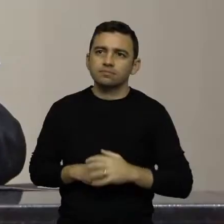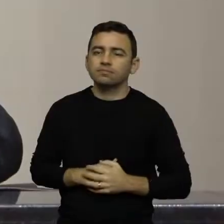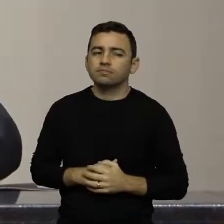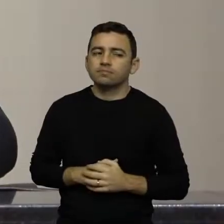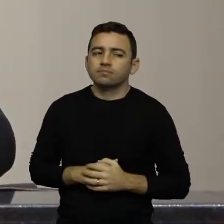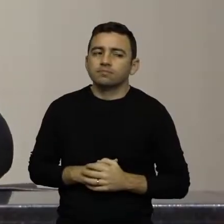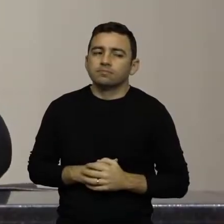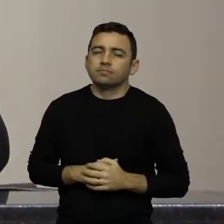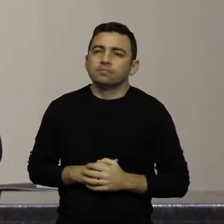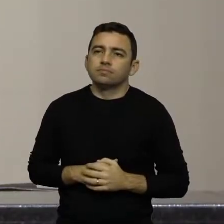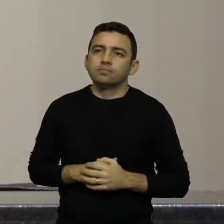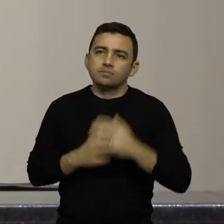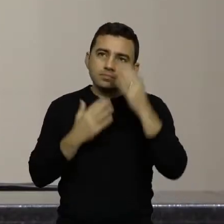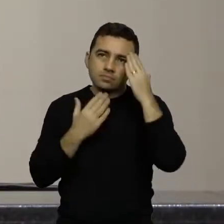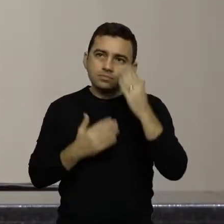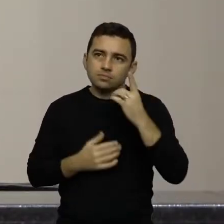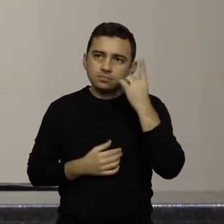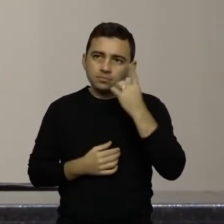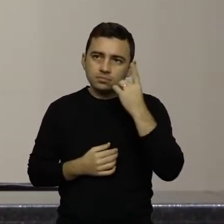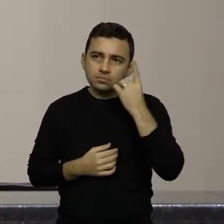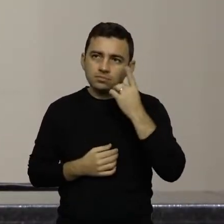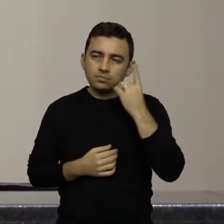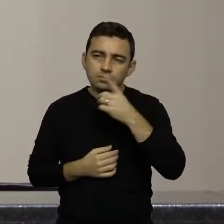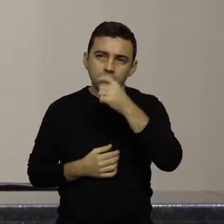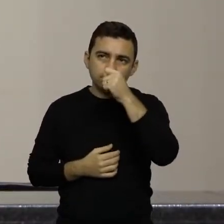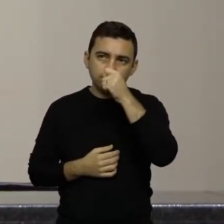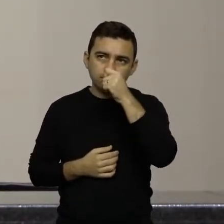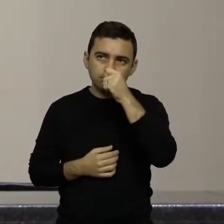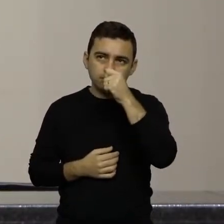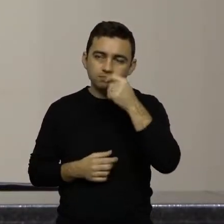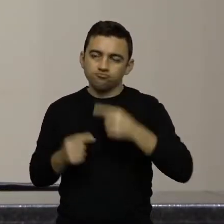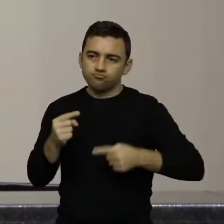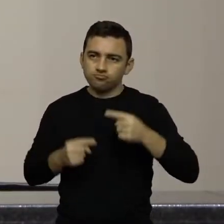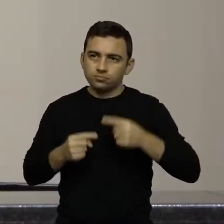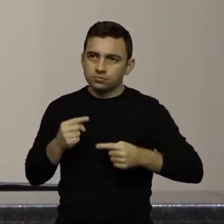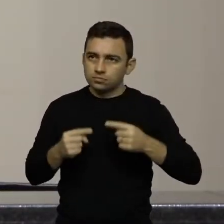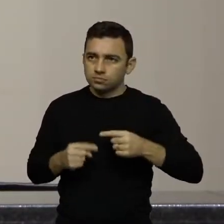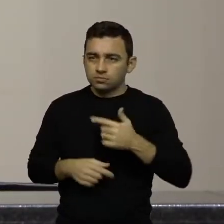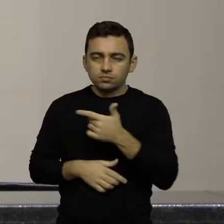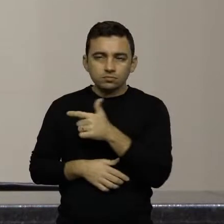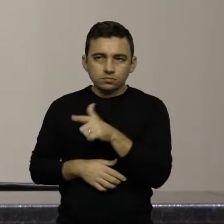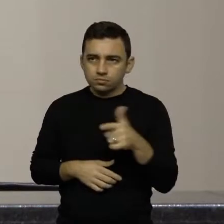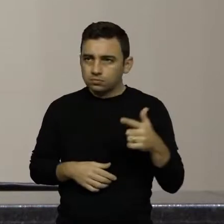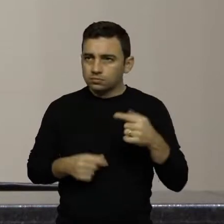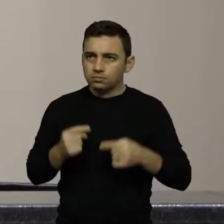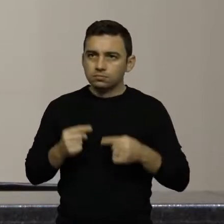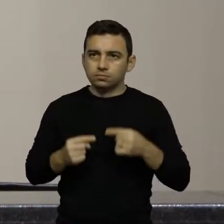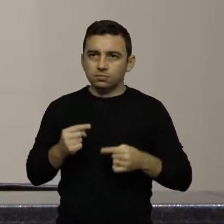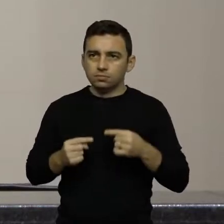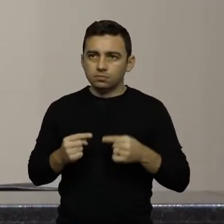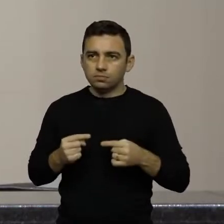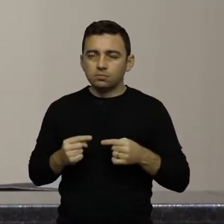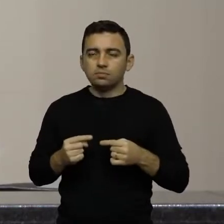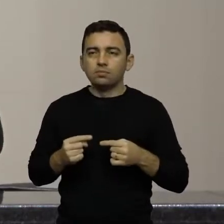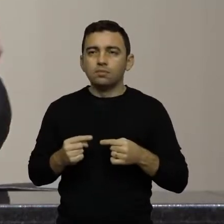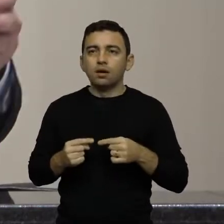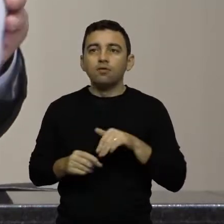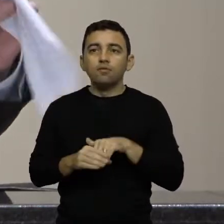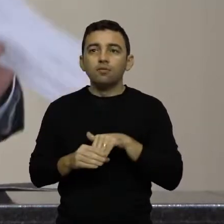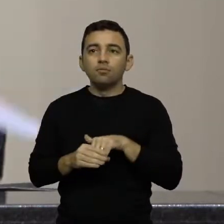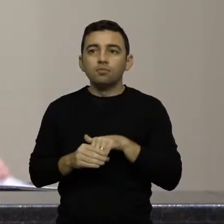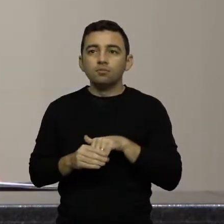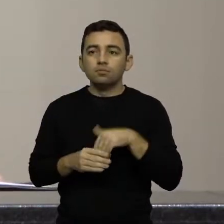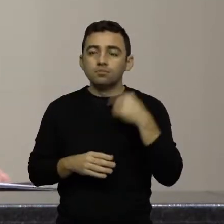Obrigado, deputado João Amin. Continua em discussão. Não havendo o que ele discutir, está em votação. Os